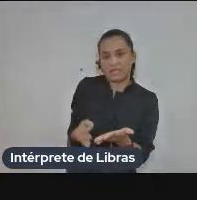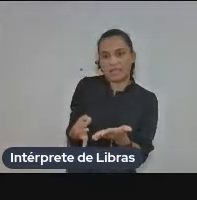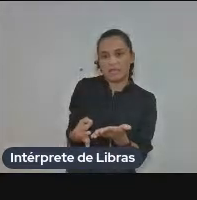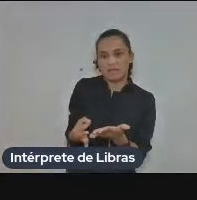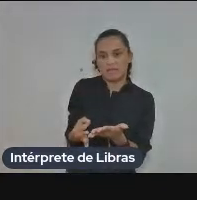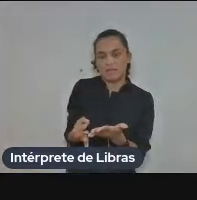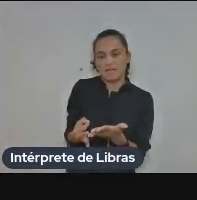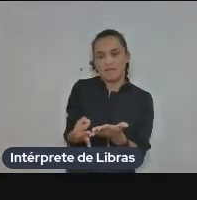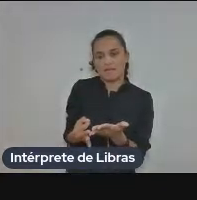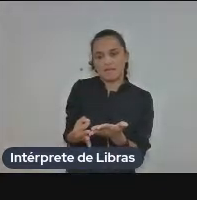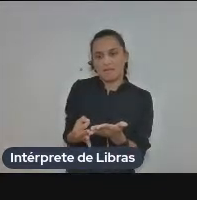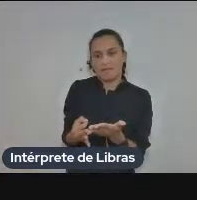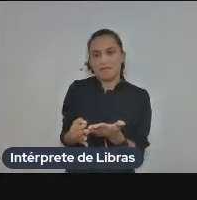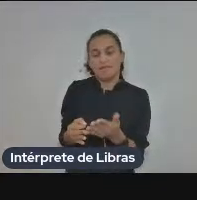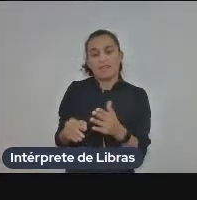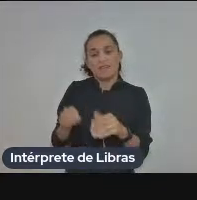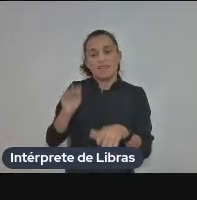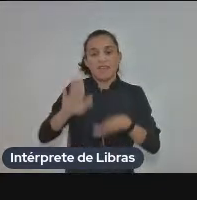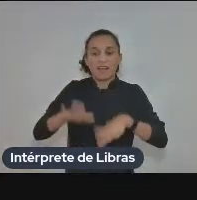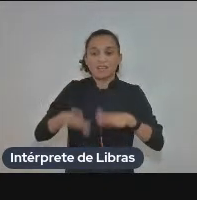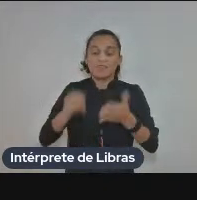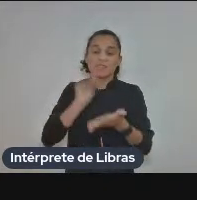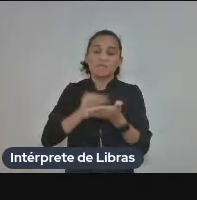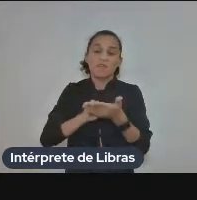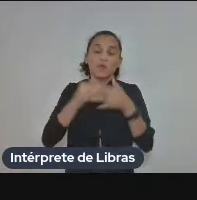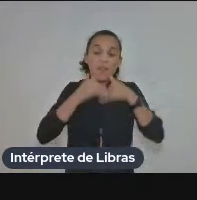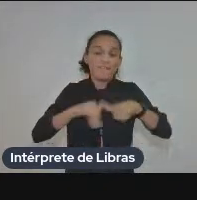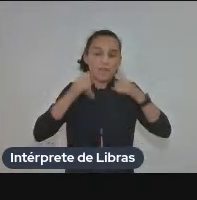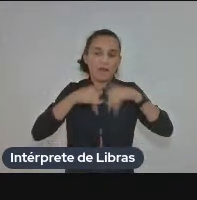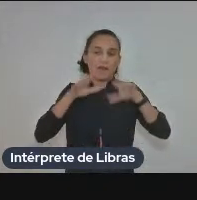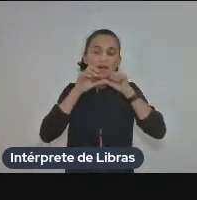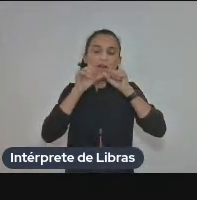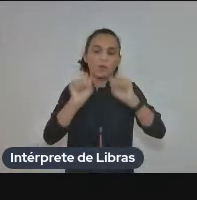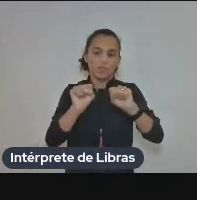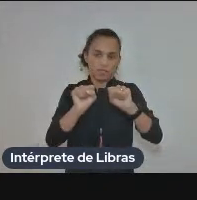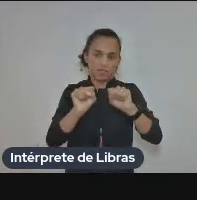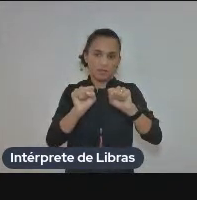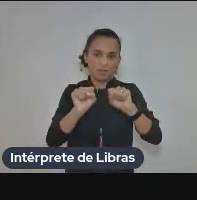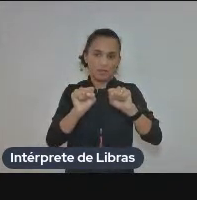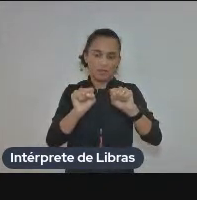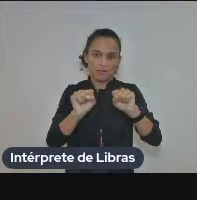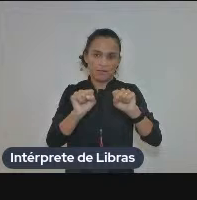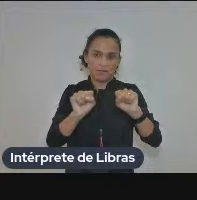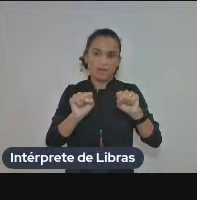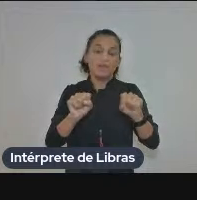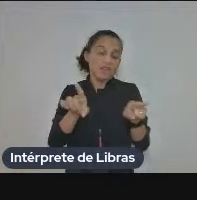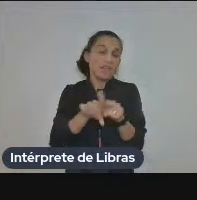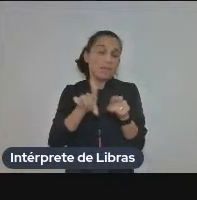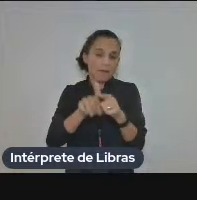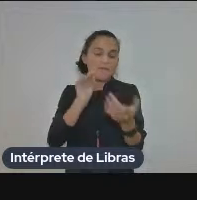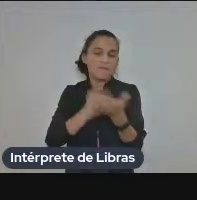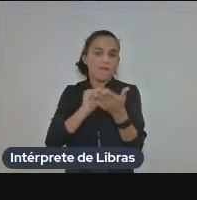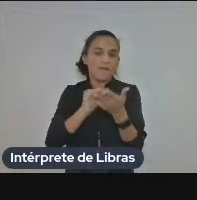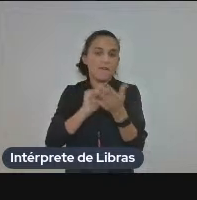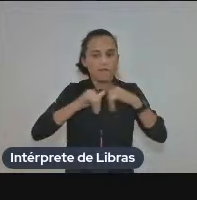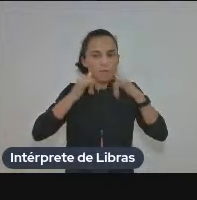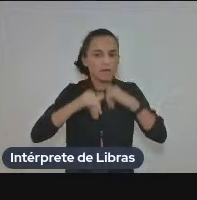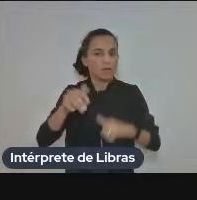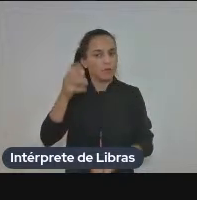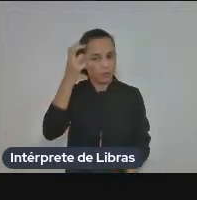de informações linguísticas bem como informações culturais então para isso